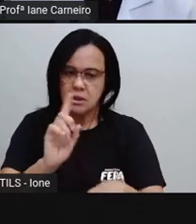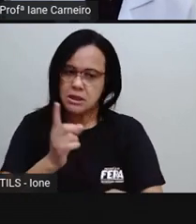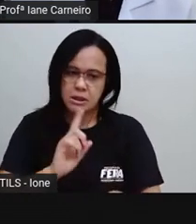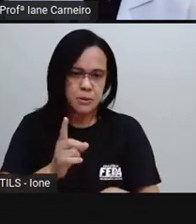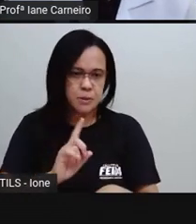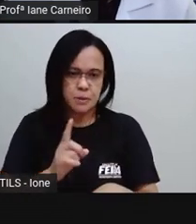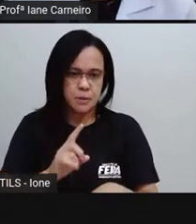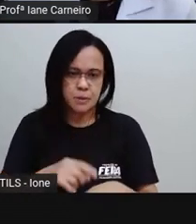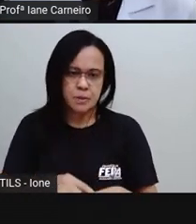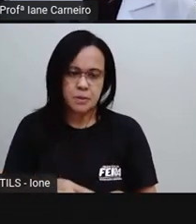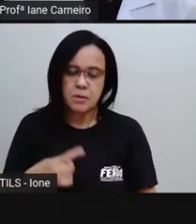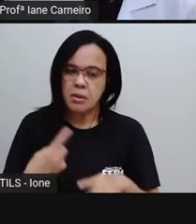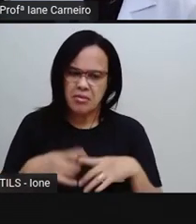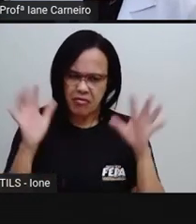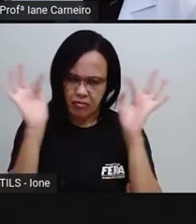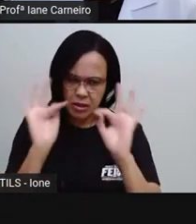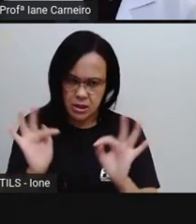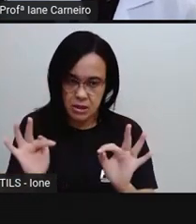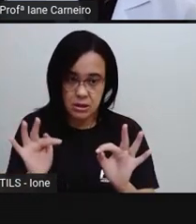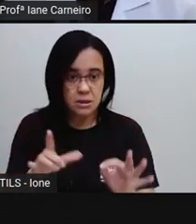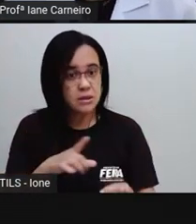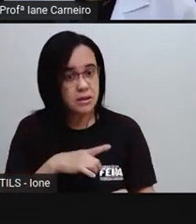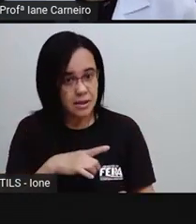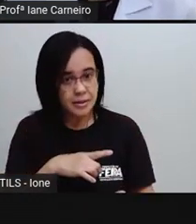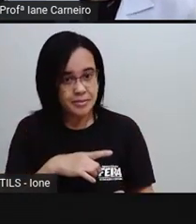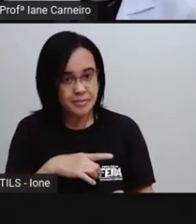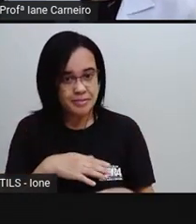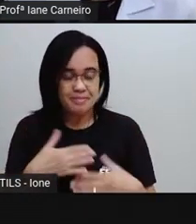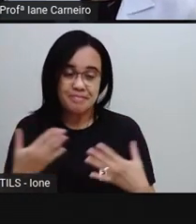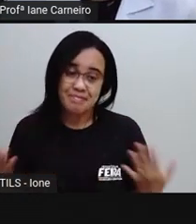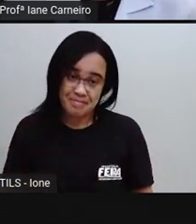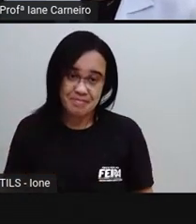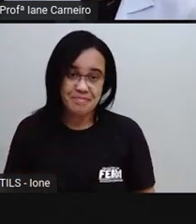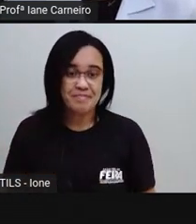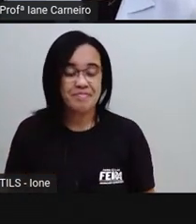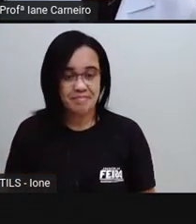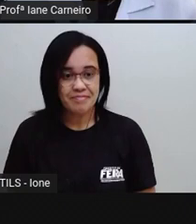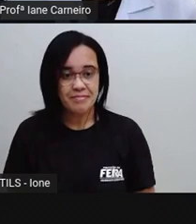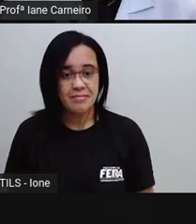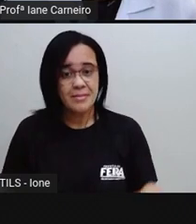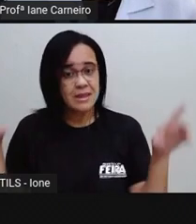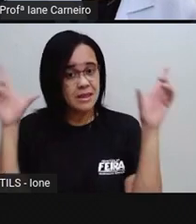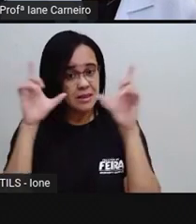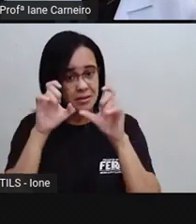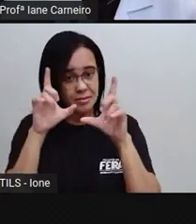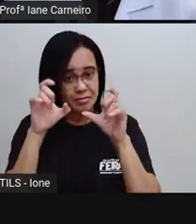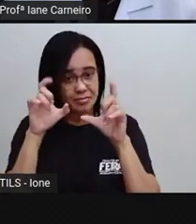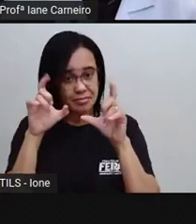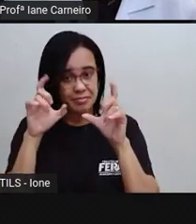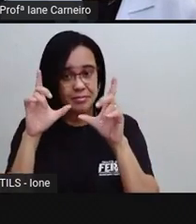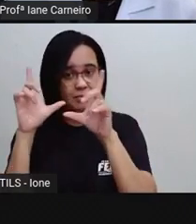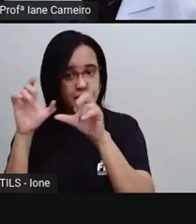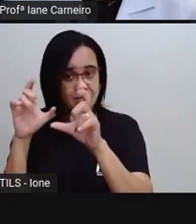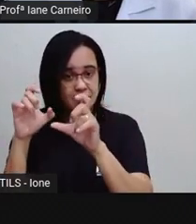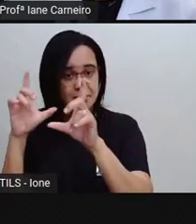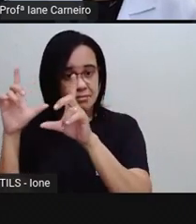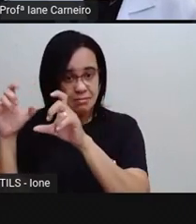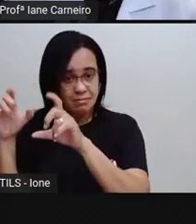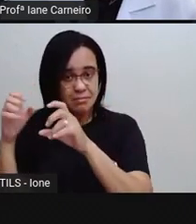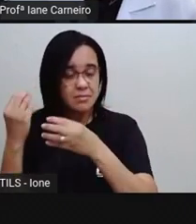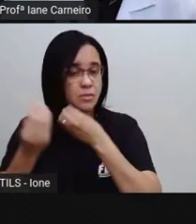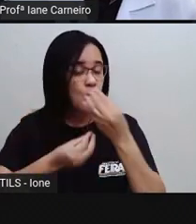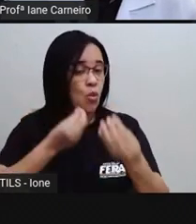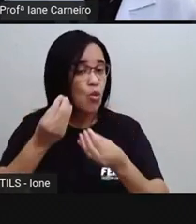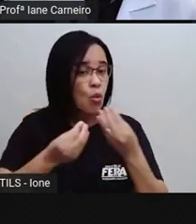ficam? Pois é. E aí, a Pró trouxe aqui, ó. Essas imagens, né? Essas expressões pra